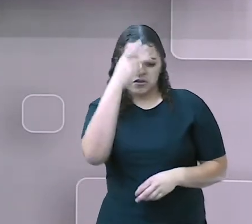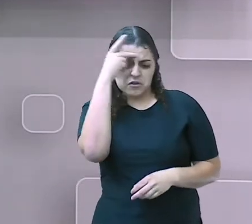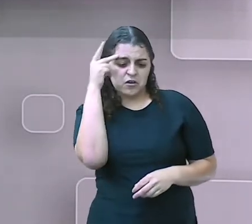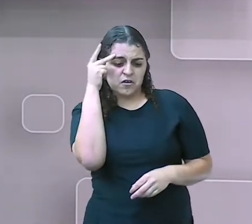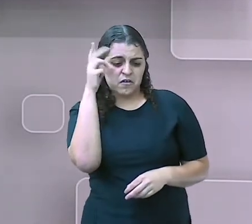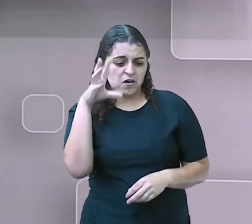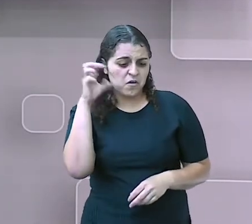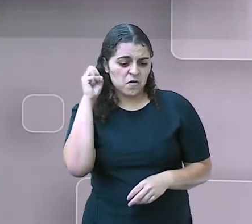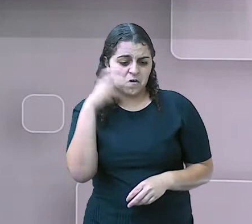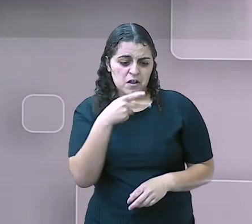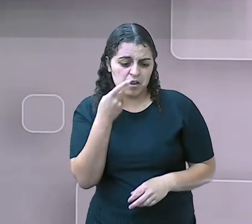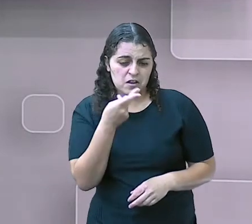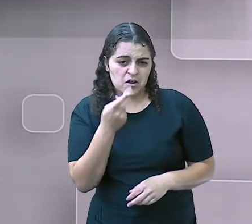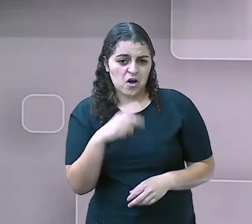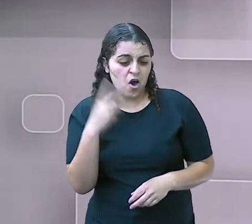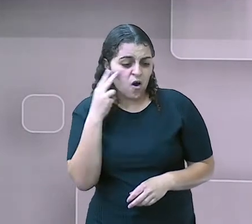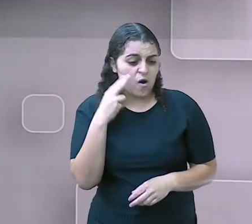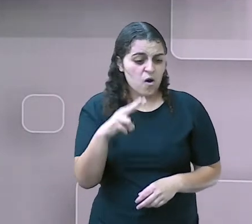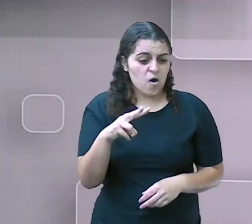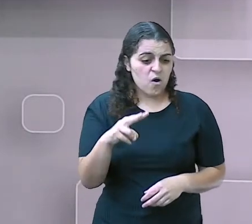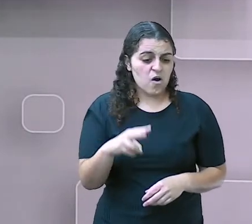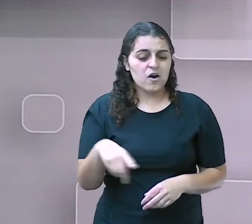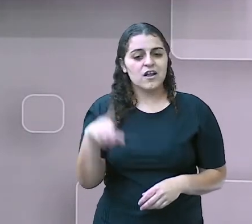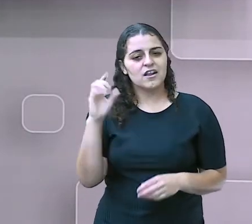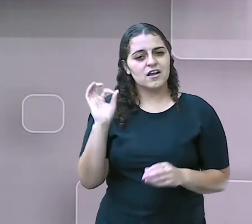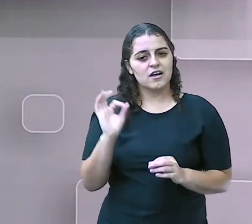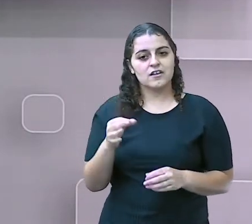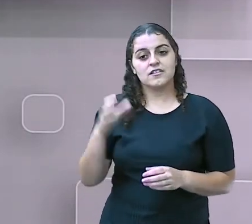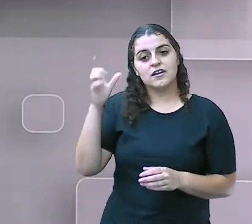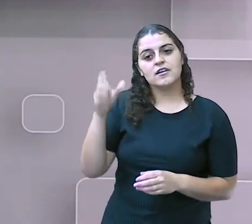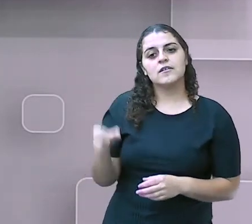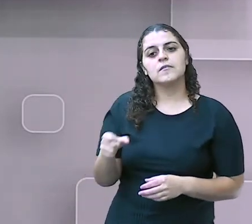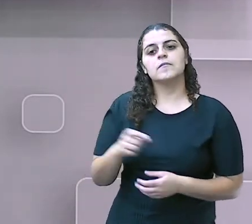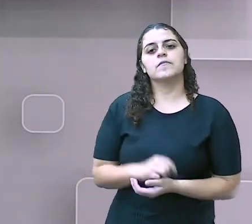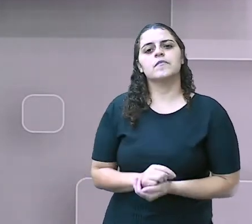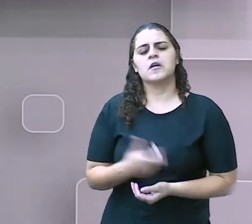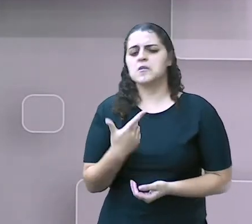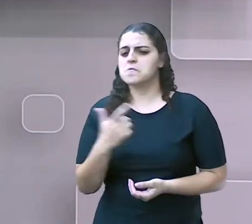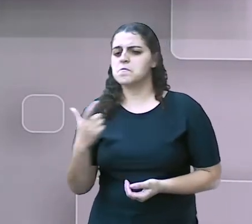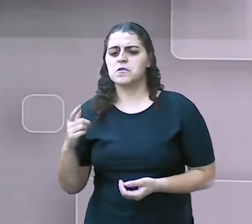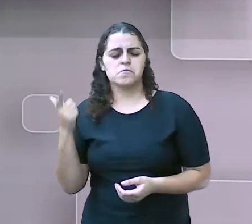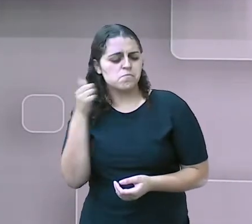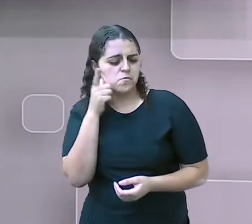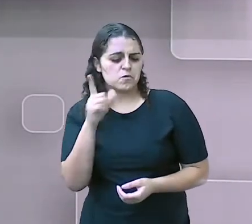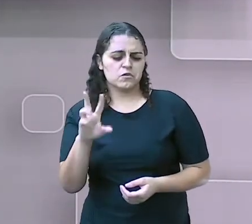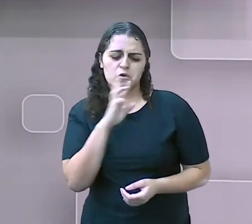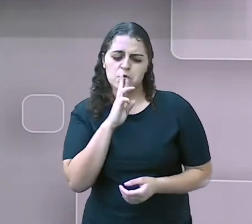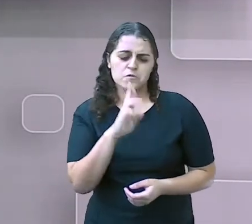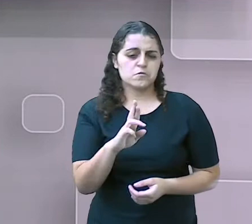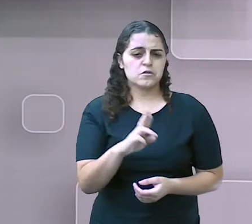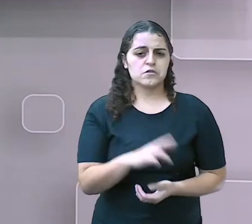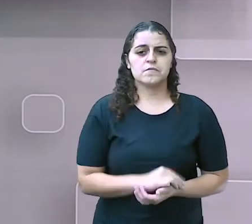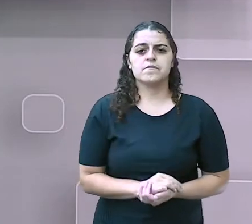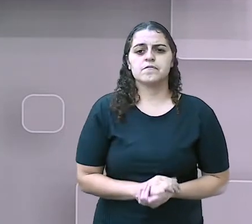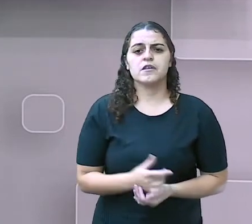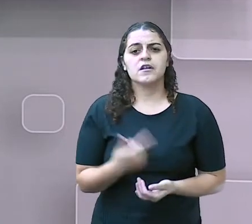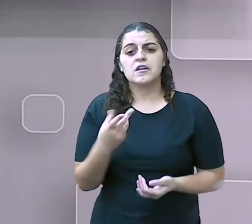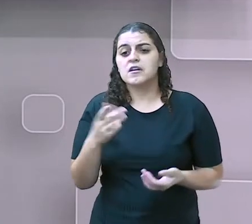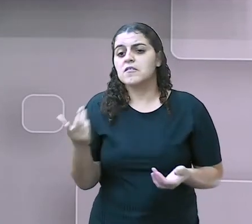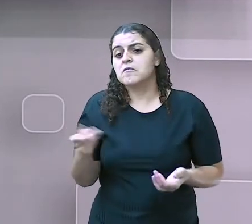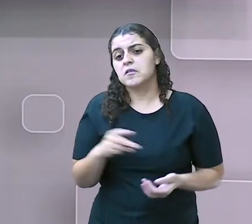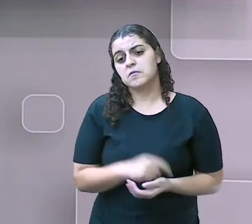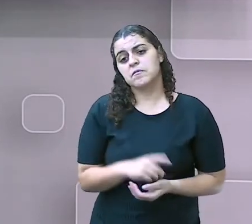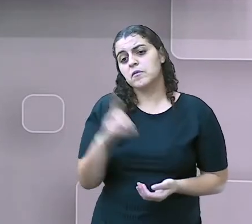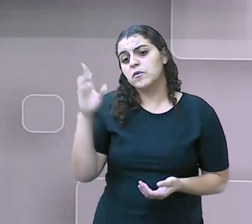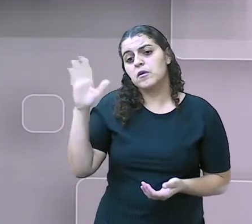dela. Todo mundo vai olhar, olha, o fulano está presente. Então, ela não consegue responder, nem presente.